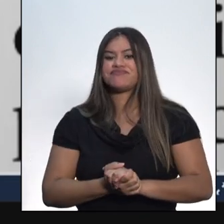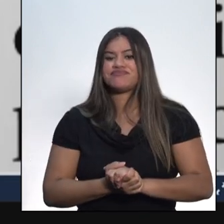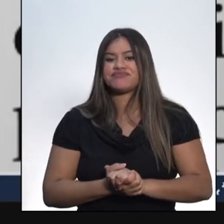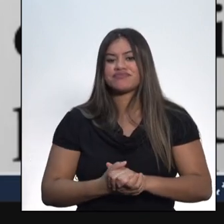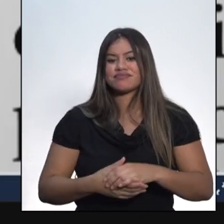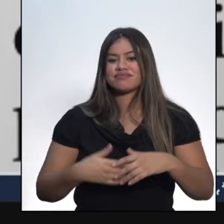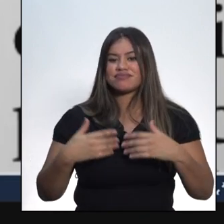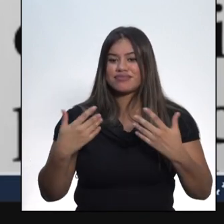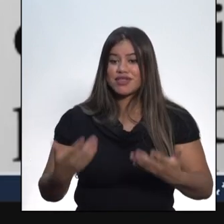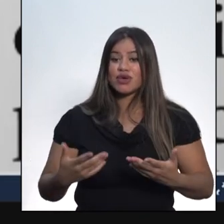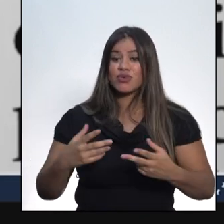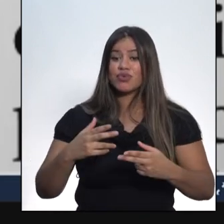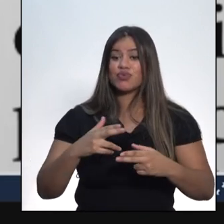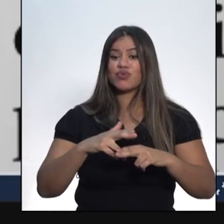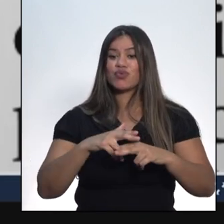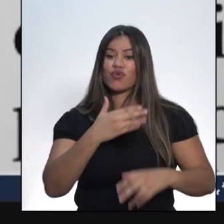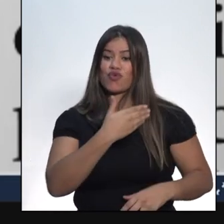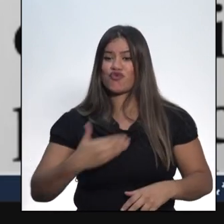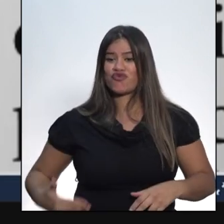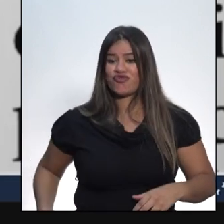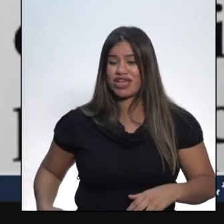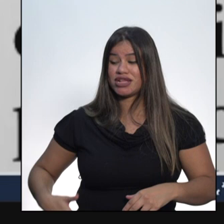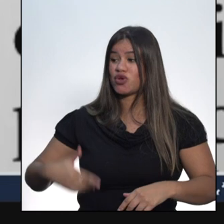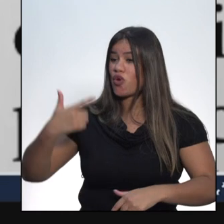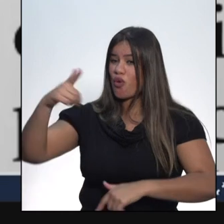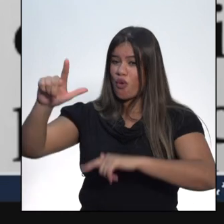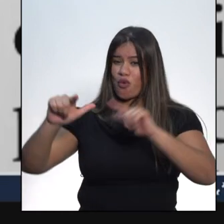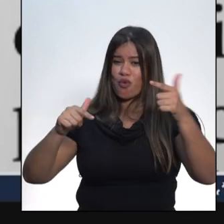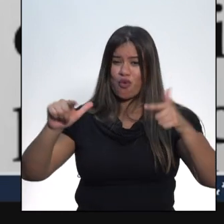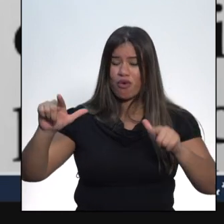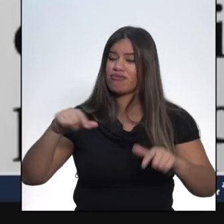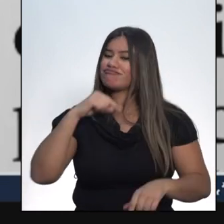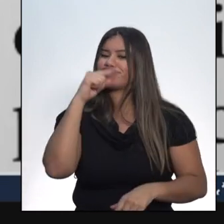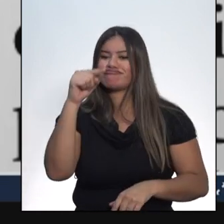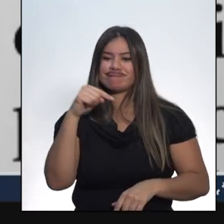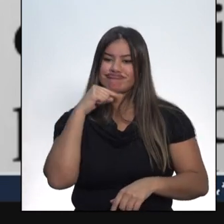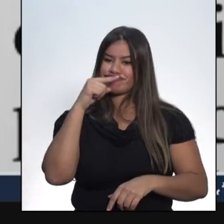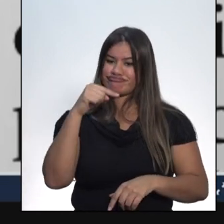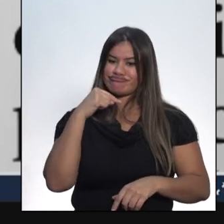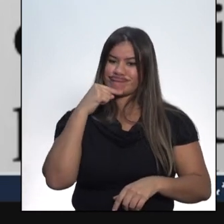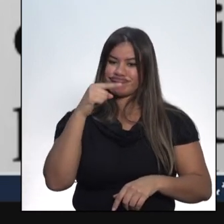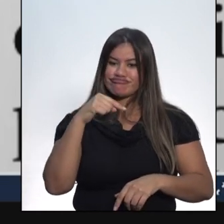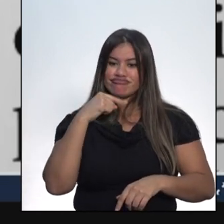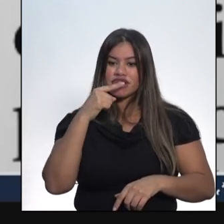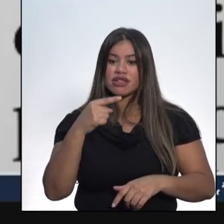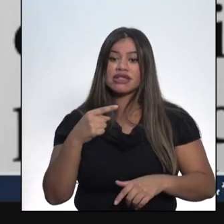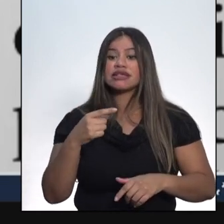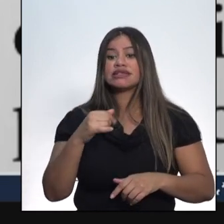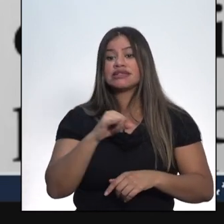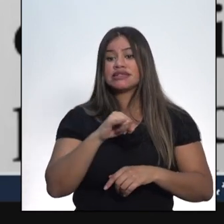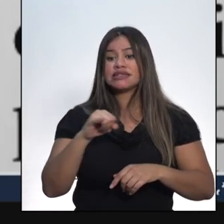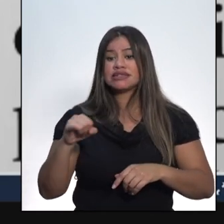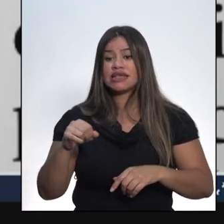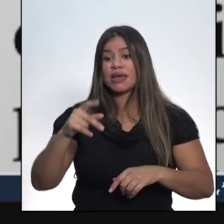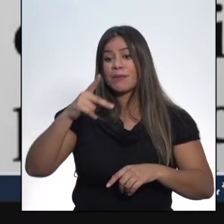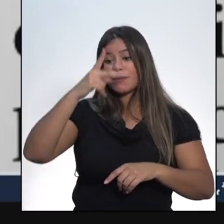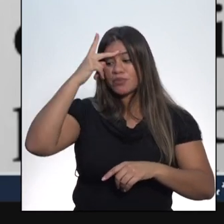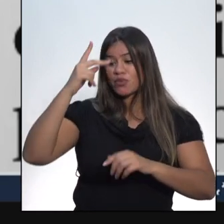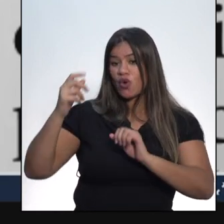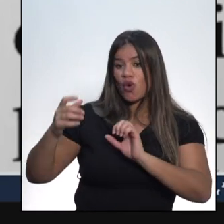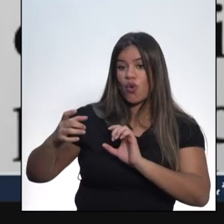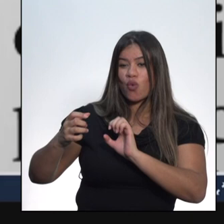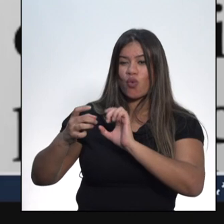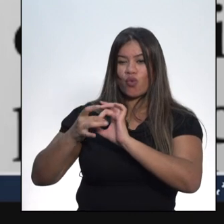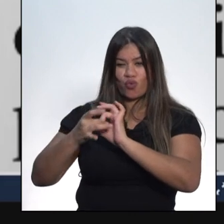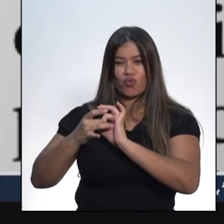federal eliminava toda a oposição no legislativo federal. Quem não estivesse do lado da presidência da